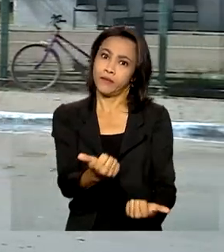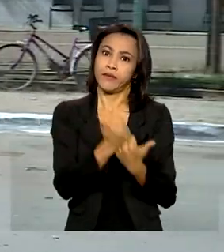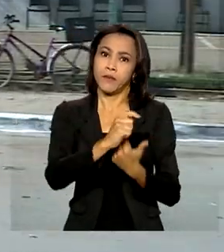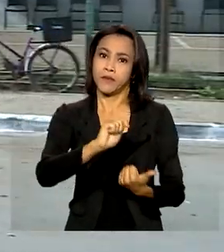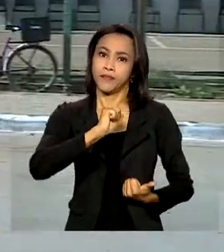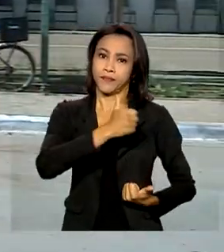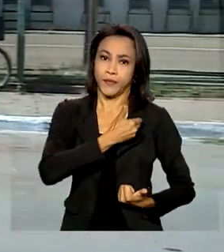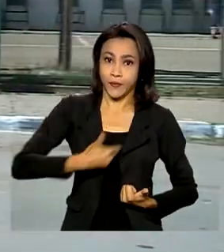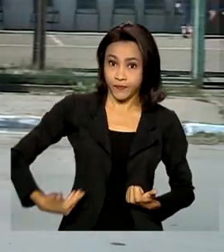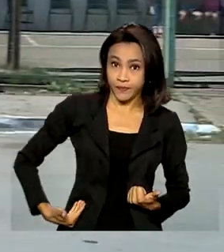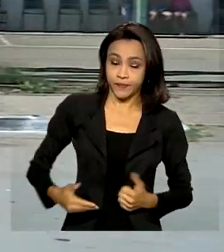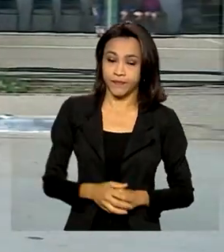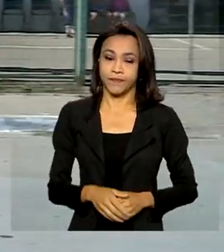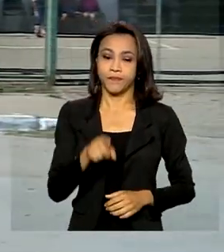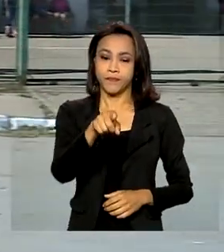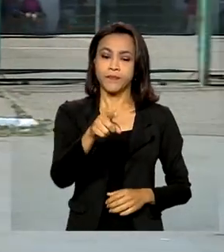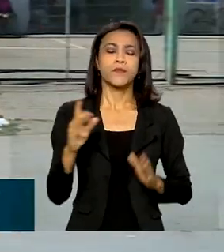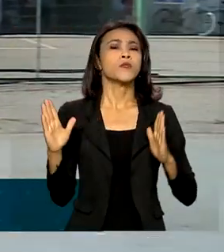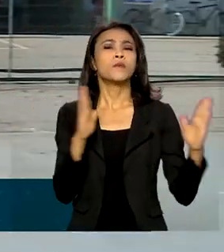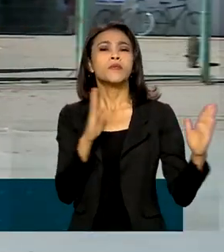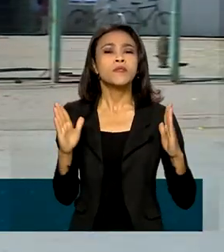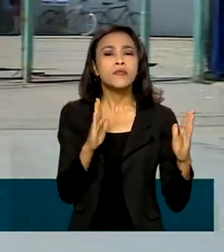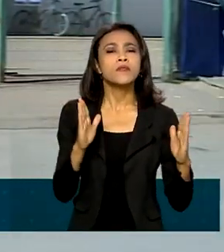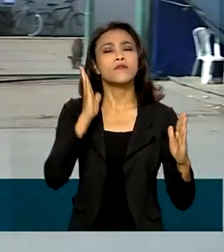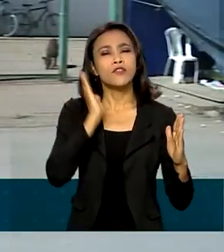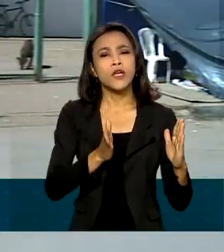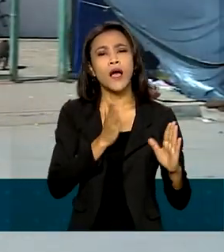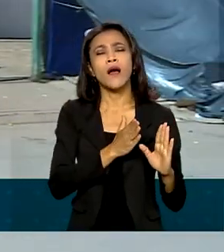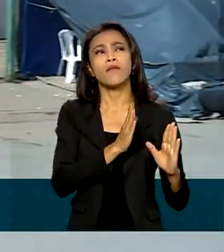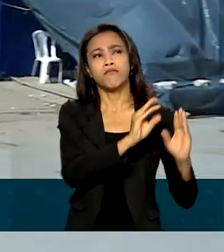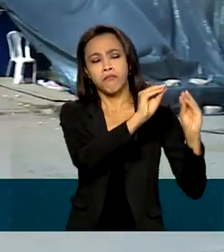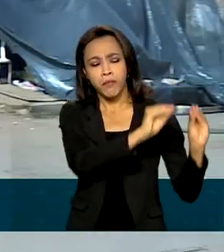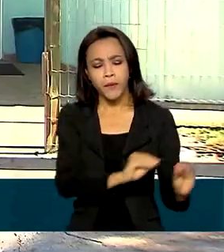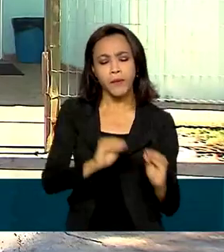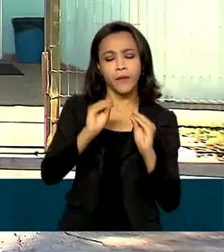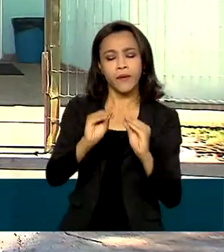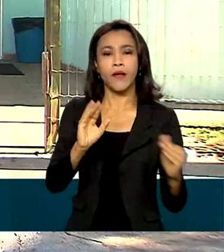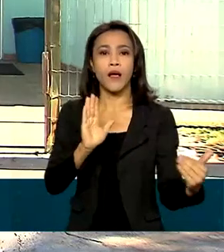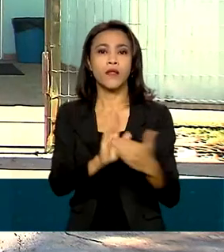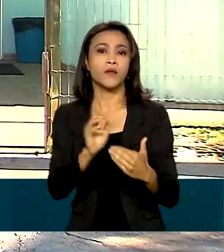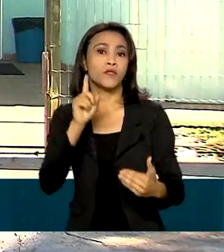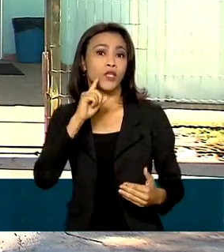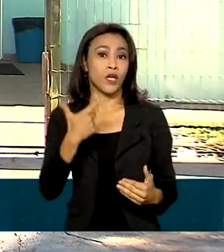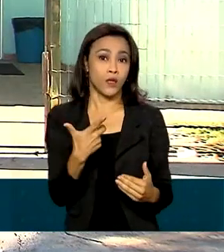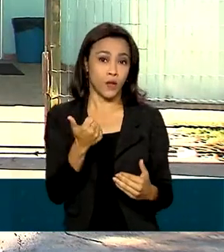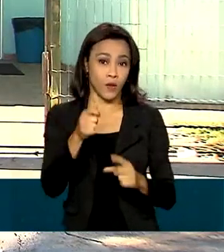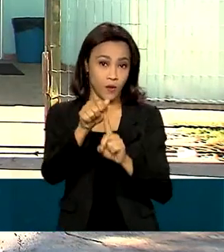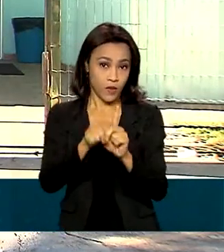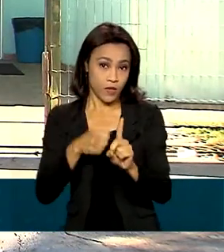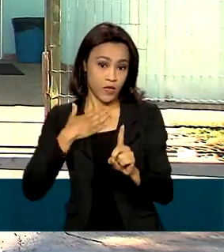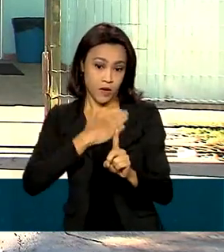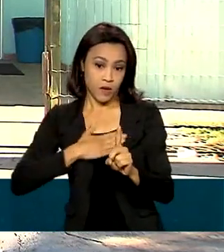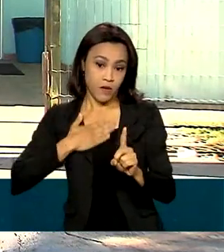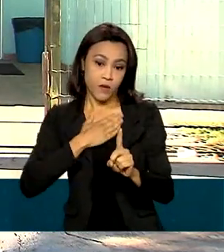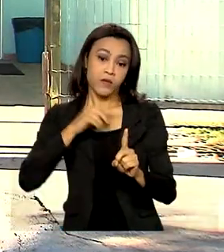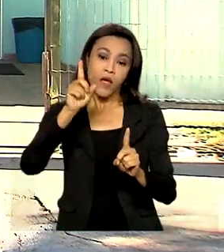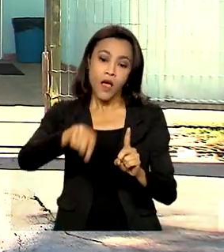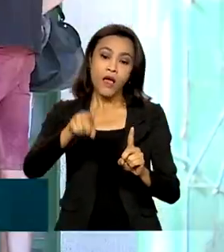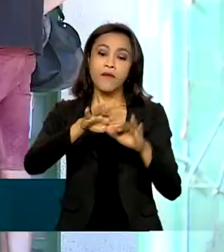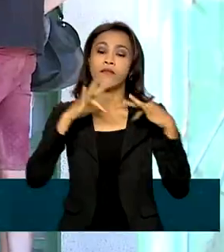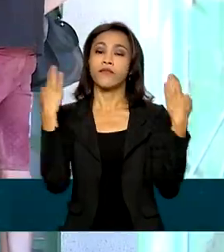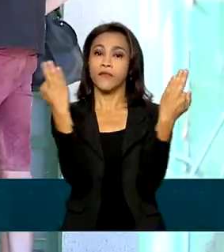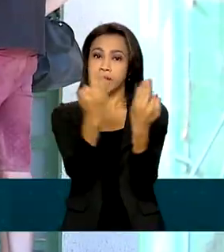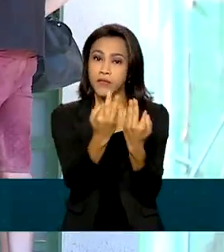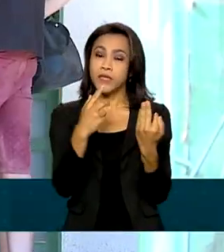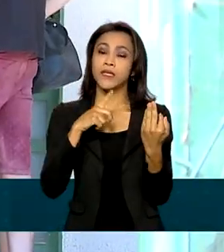O prazo para averiguação cadastral já tinha sido prorrogado até o dia 12 de agosto. O procedimento é para famílias que possuem